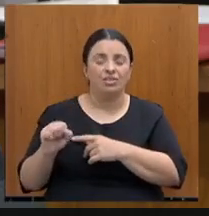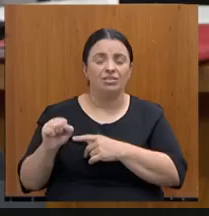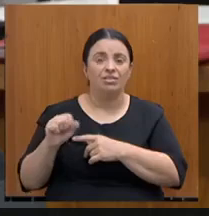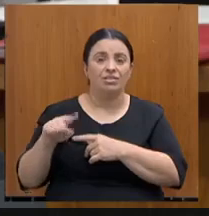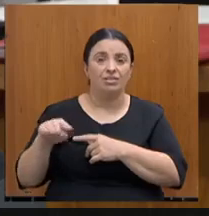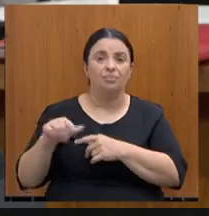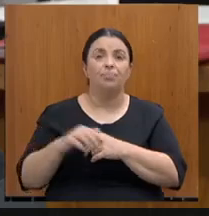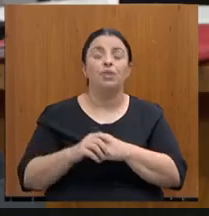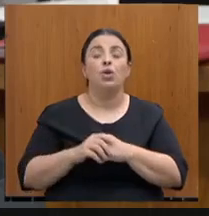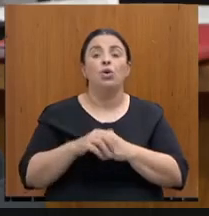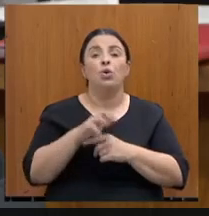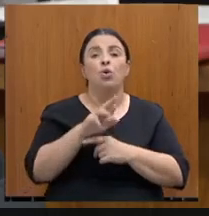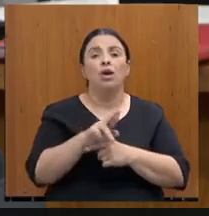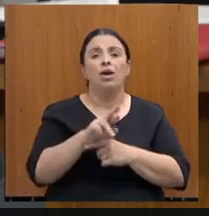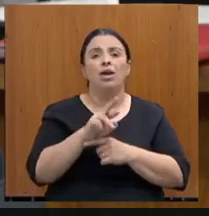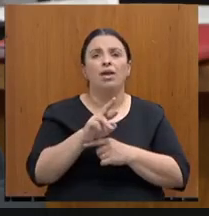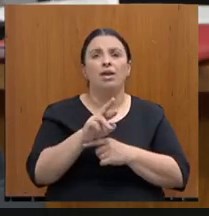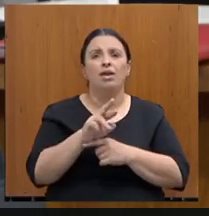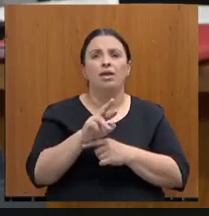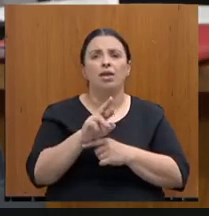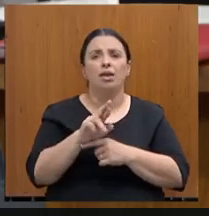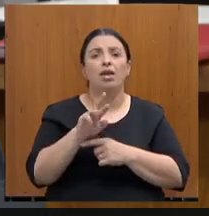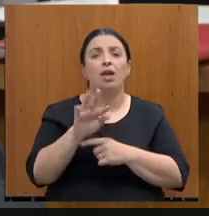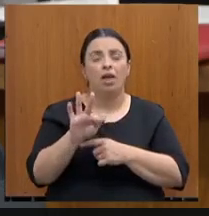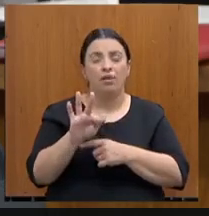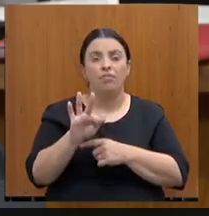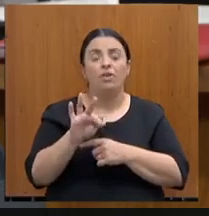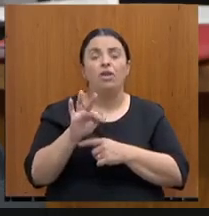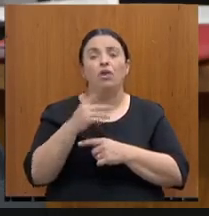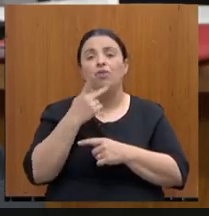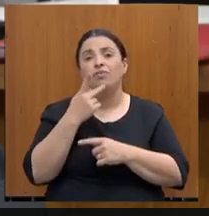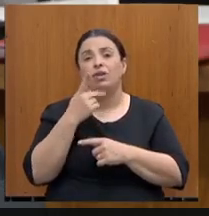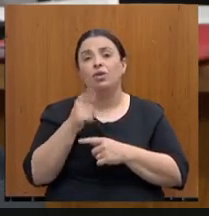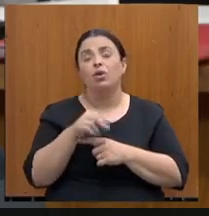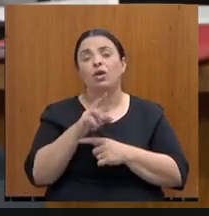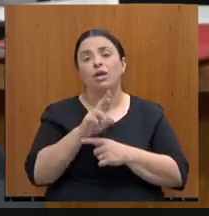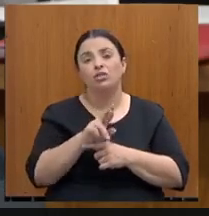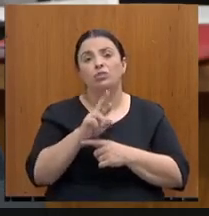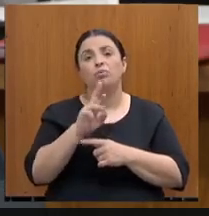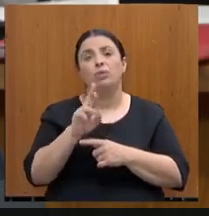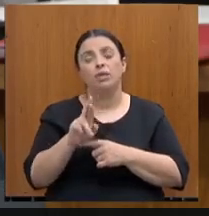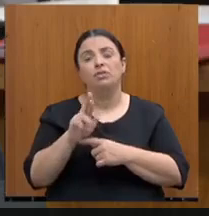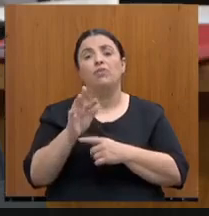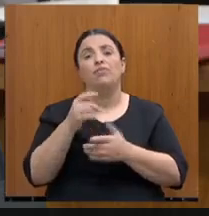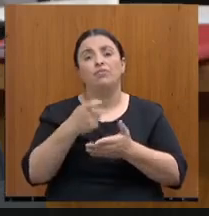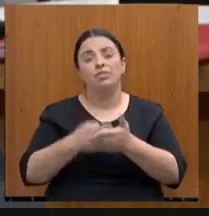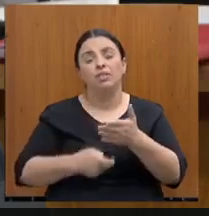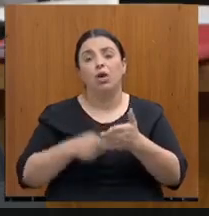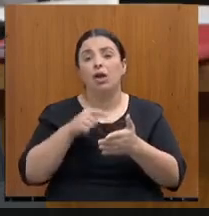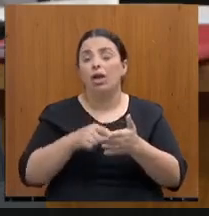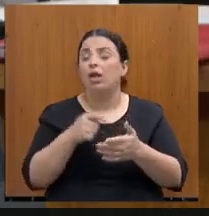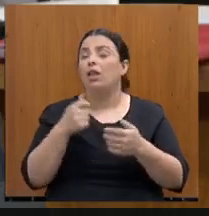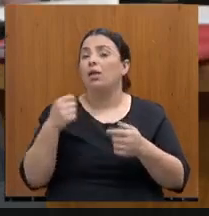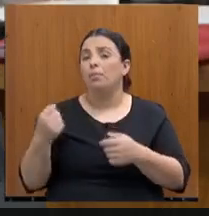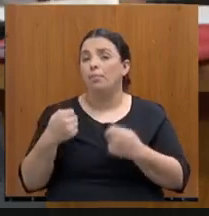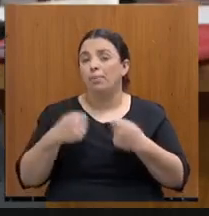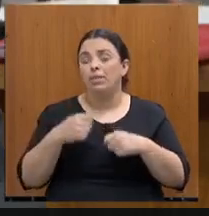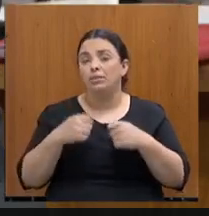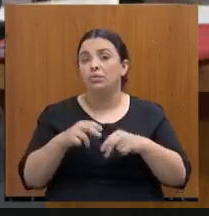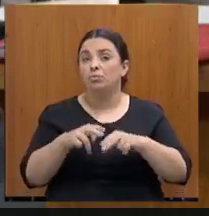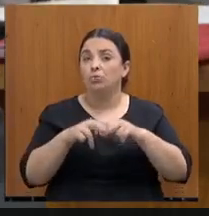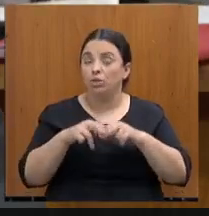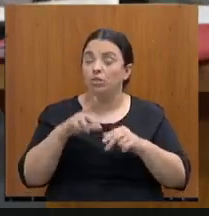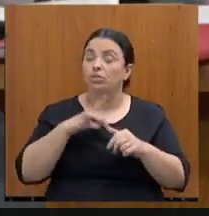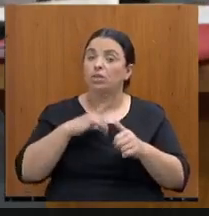na realidade, como eu coloquei aqui, a gente entende que o regime de reparação fiscal é necessário porque nós temos um endividamento